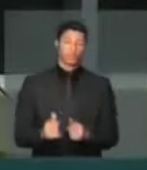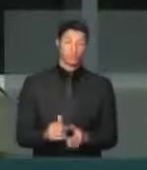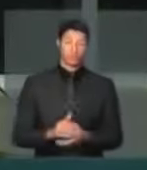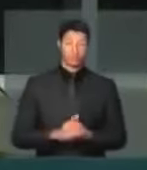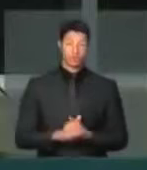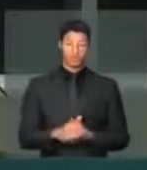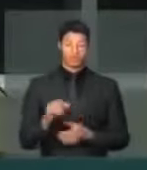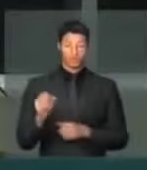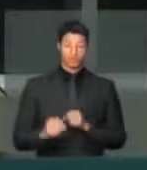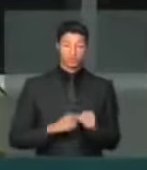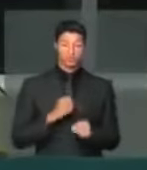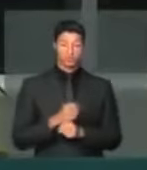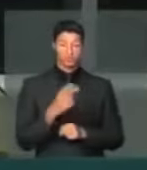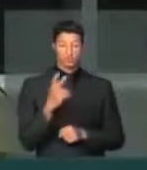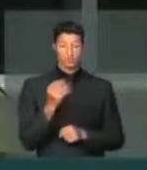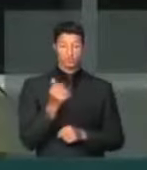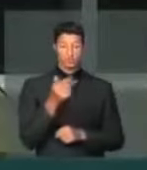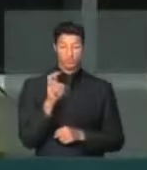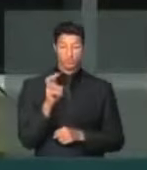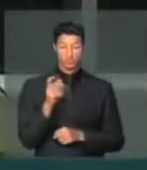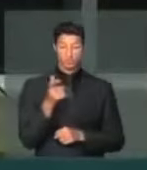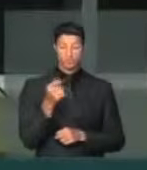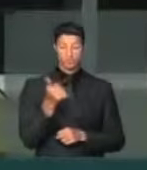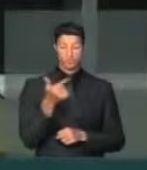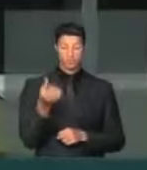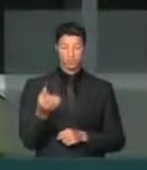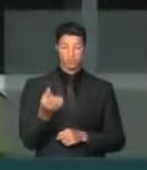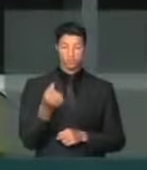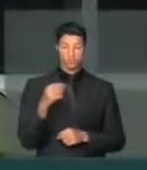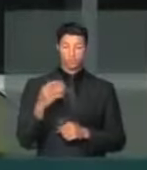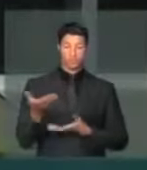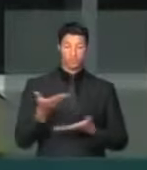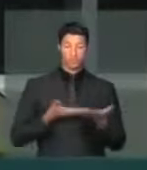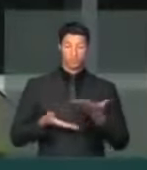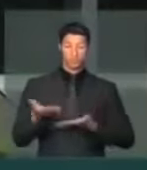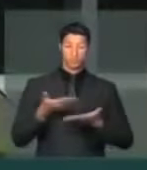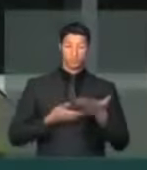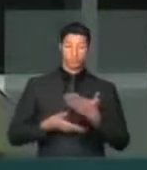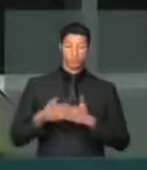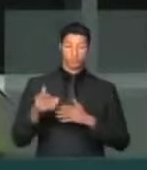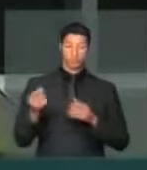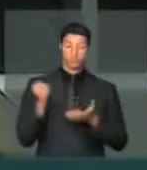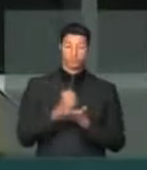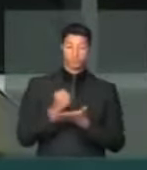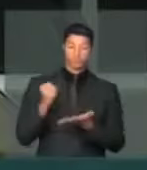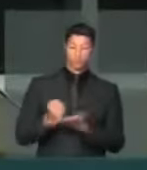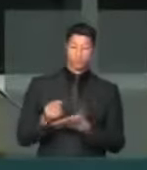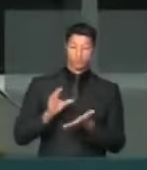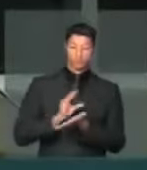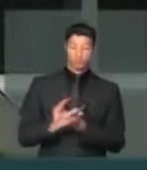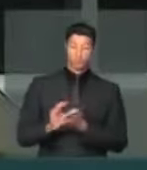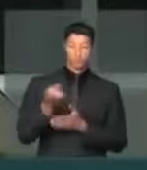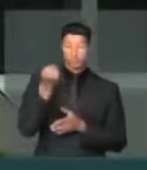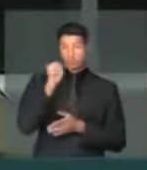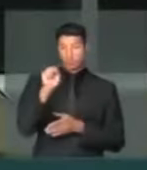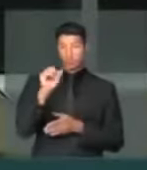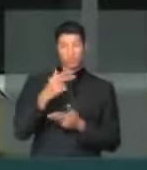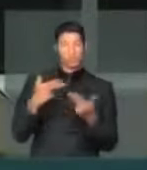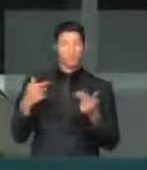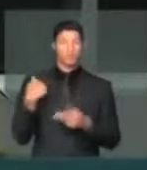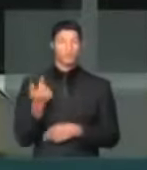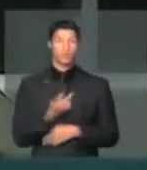que no ano de 2015 e 2016, relacionado ao contrato financeiro do oitavo tranche,